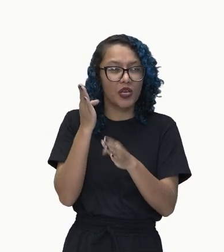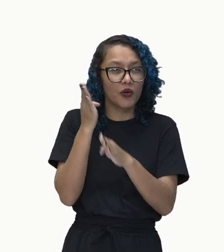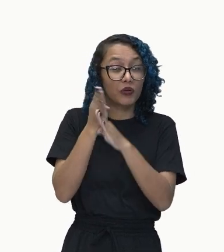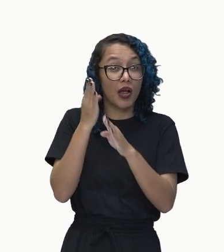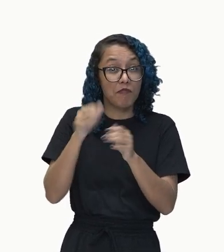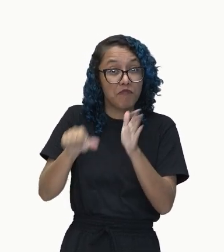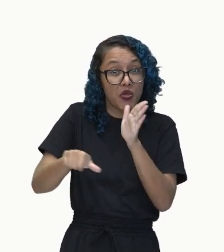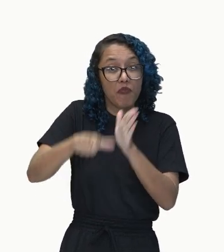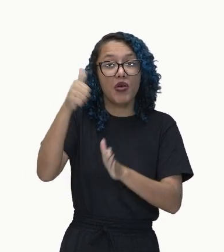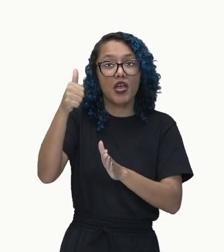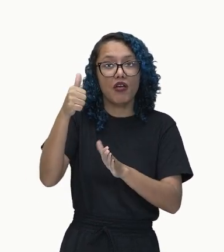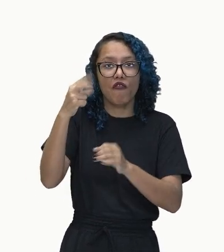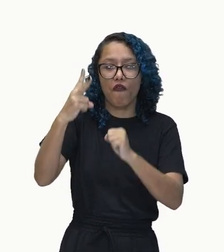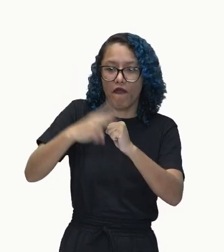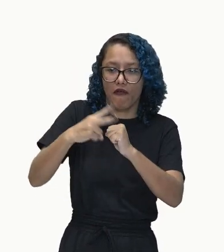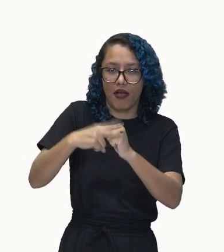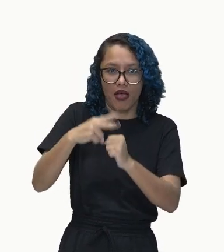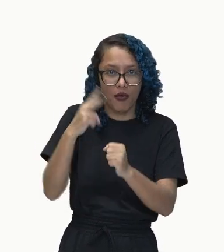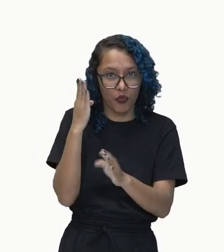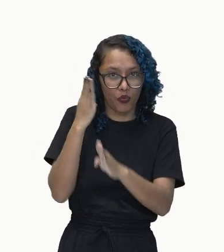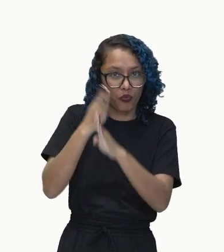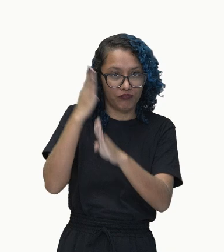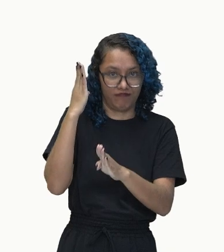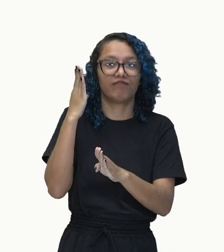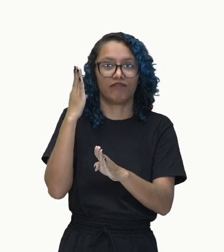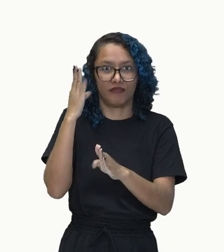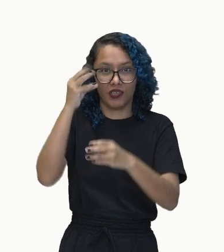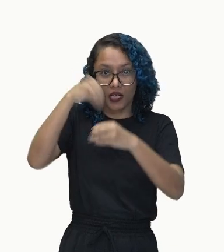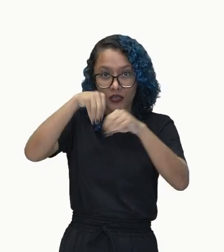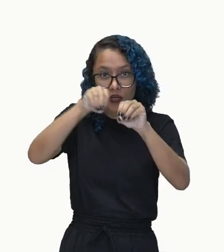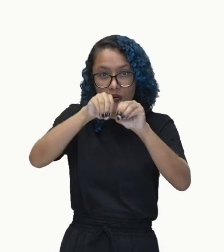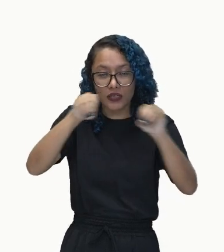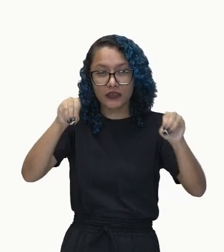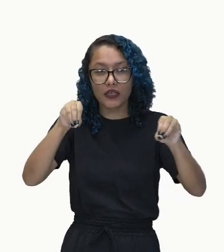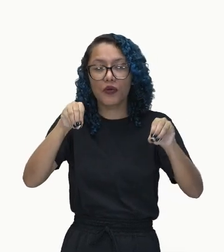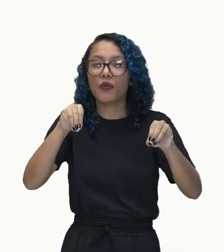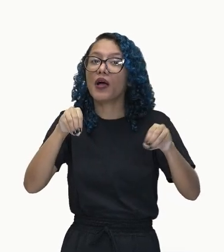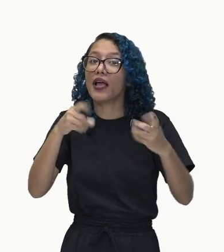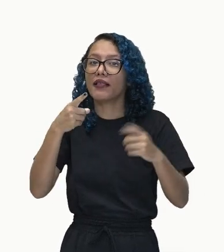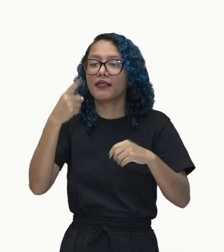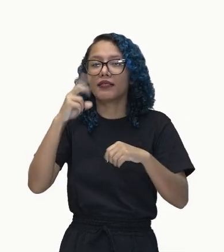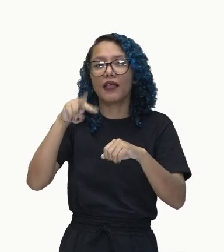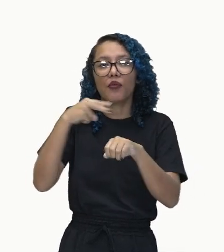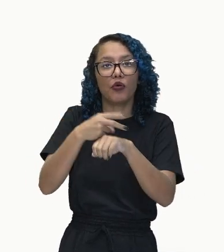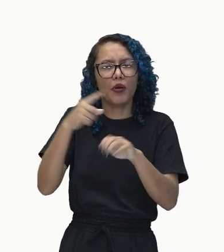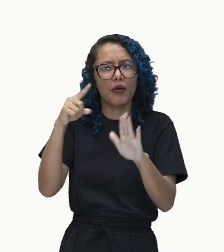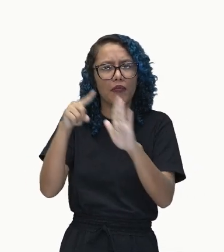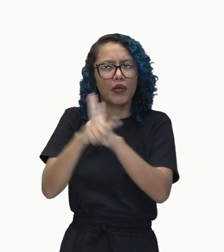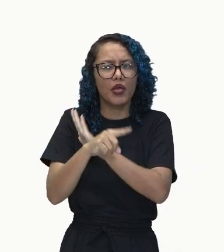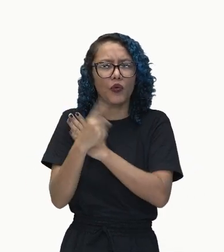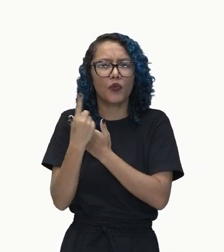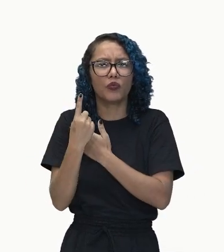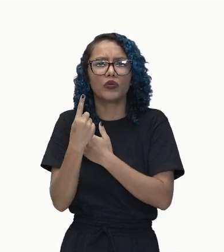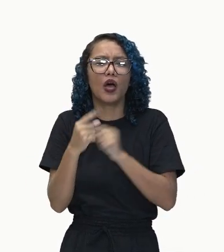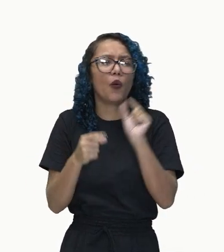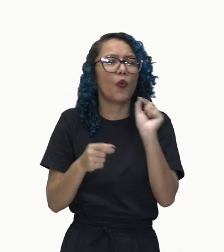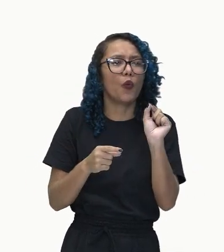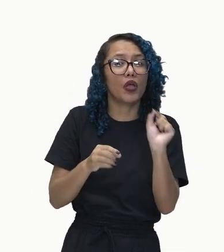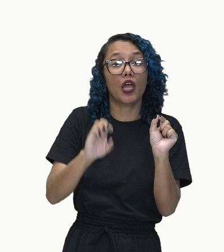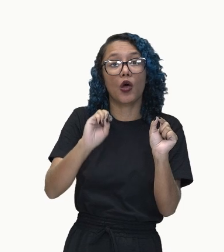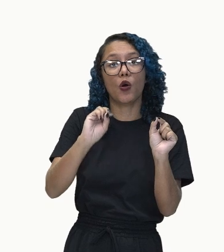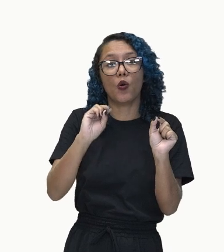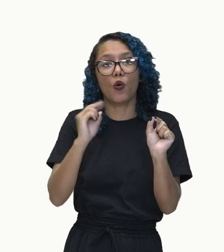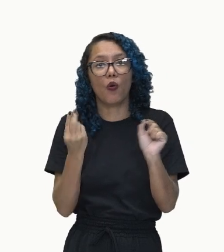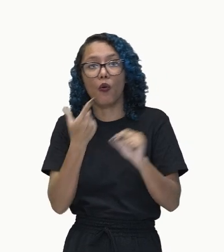identificar o verbo. Pra fazer aquela perguntinha pra ele, né? O que ou quem? No